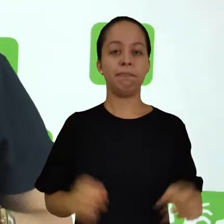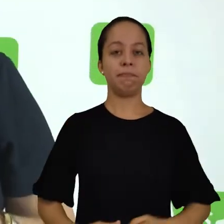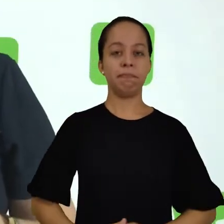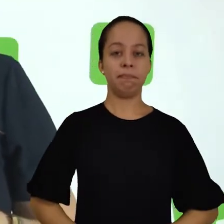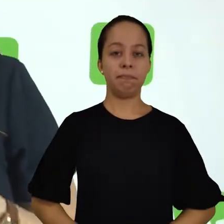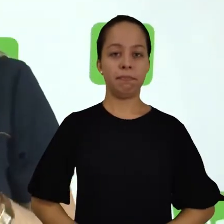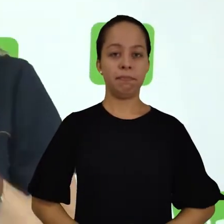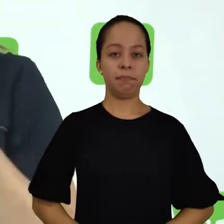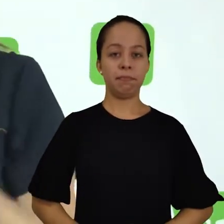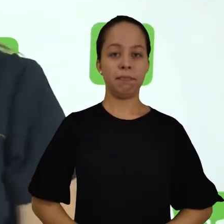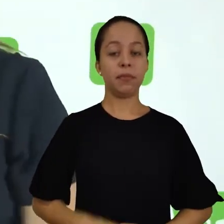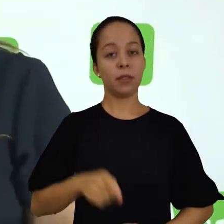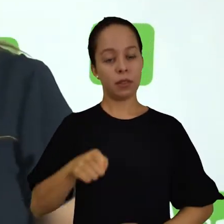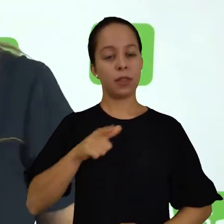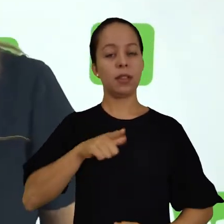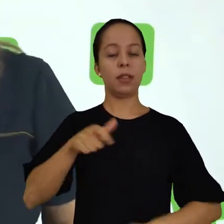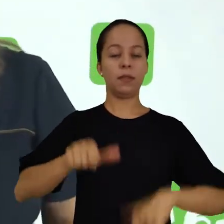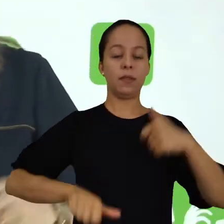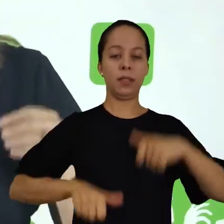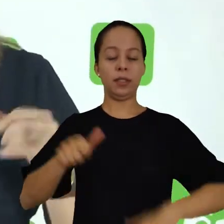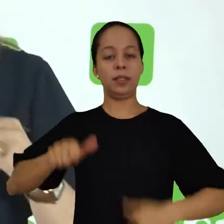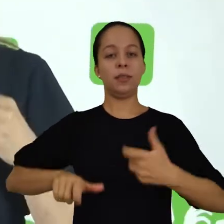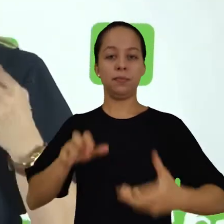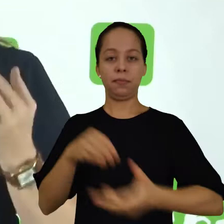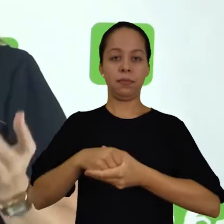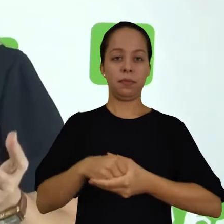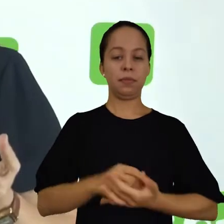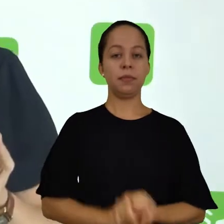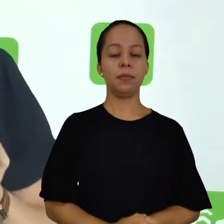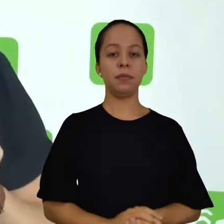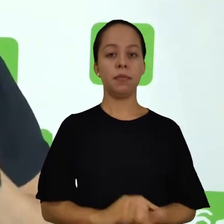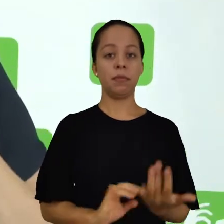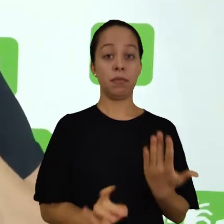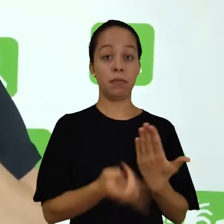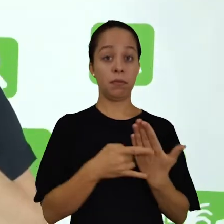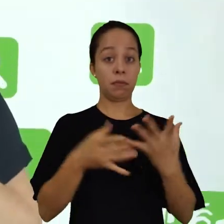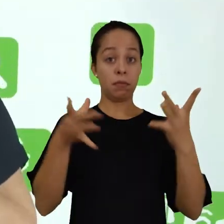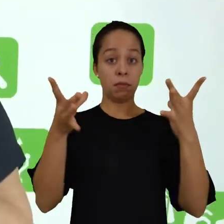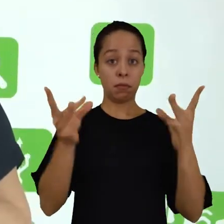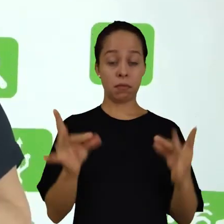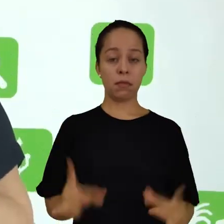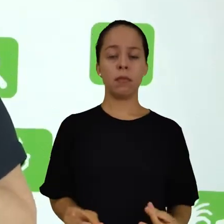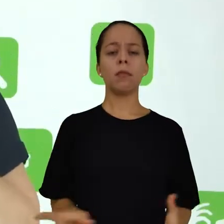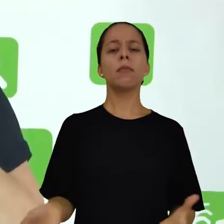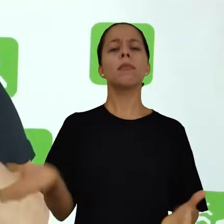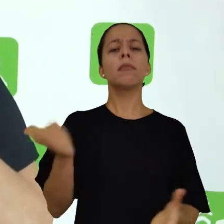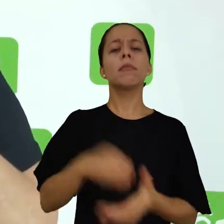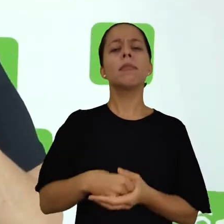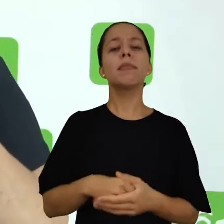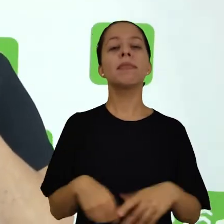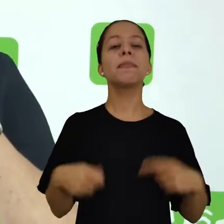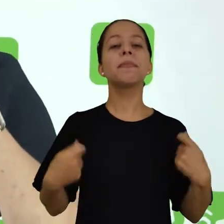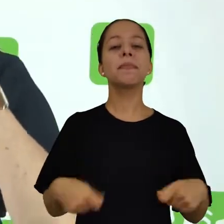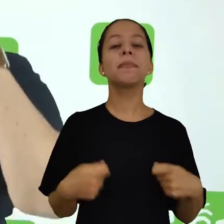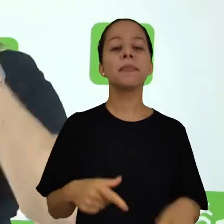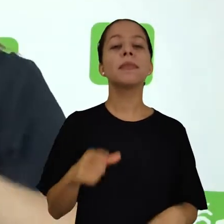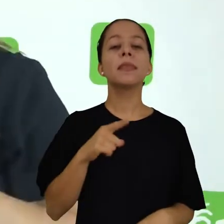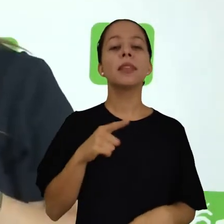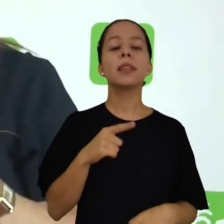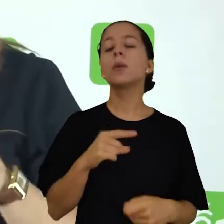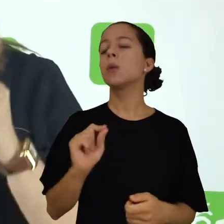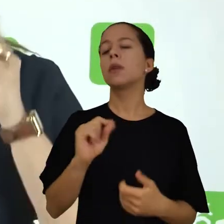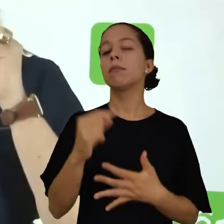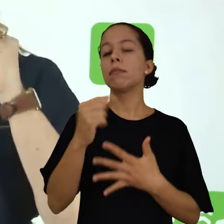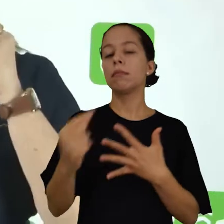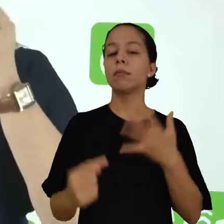que você está avaliando. A resenha descritiva, ela deve conter as